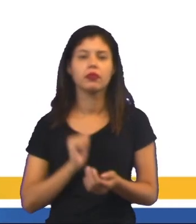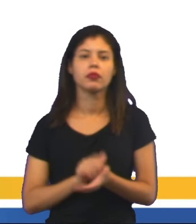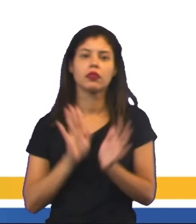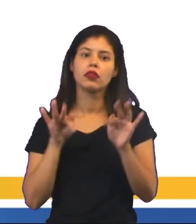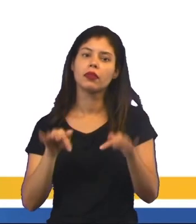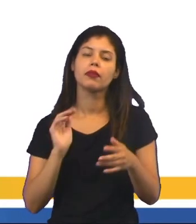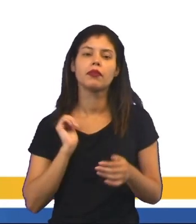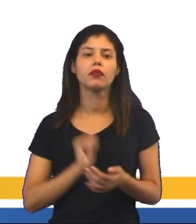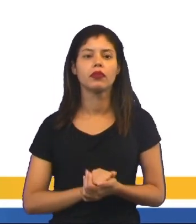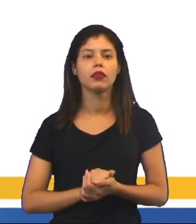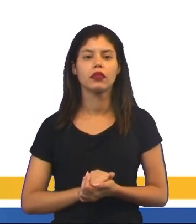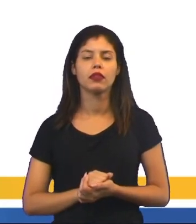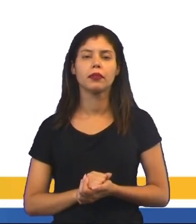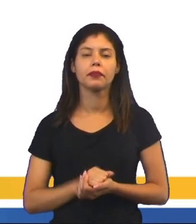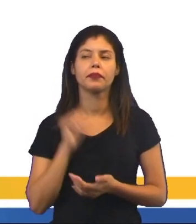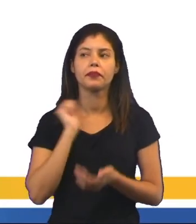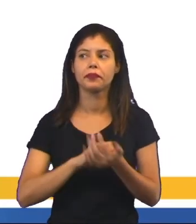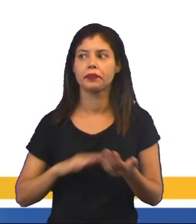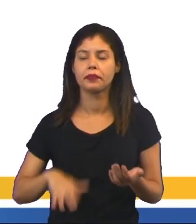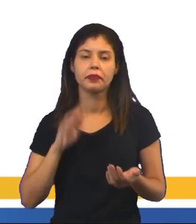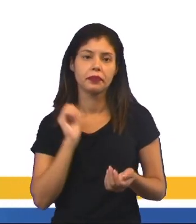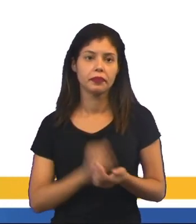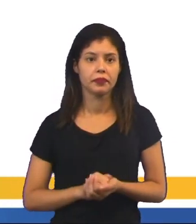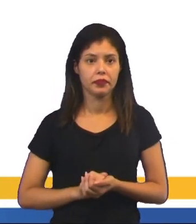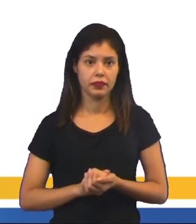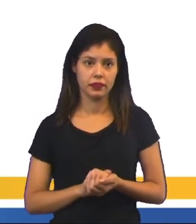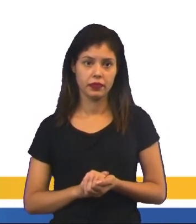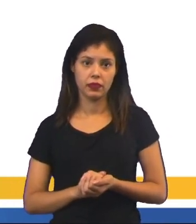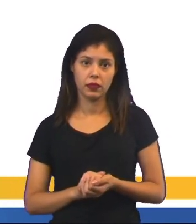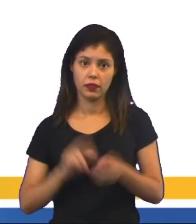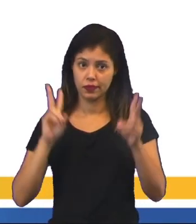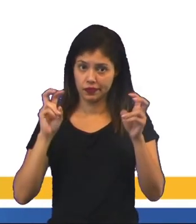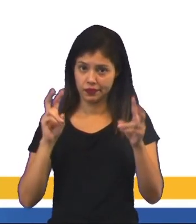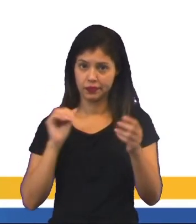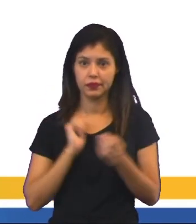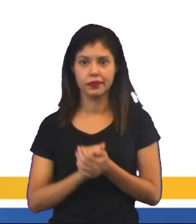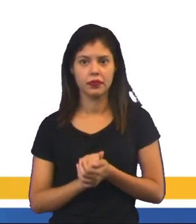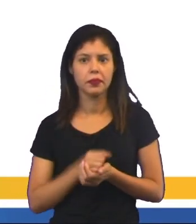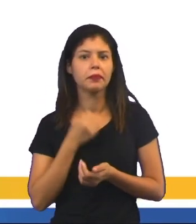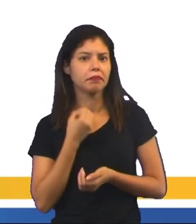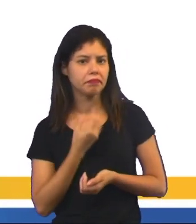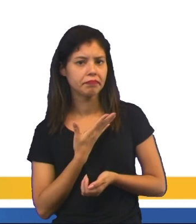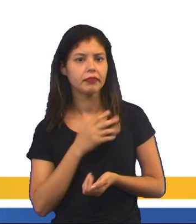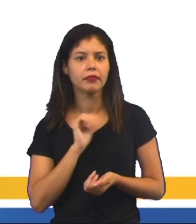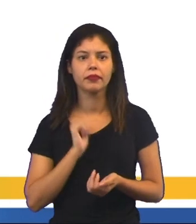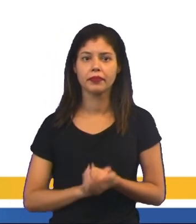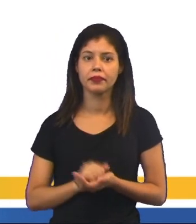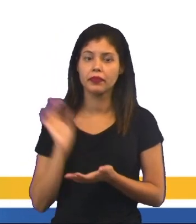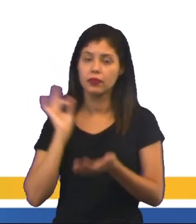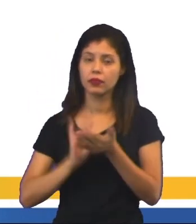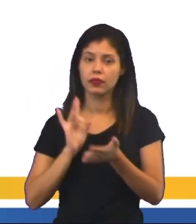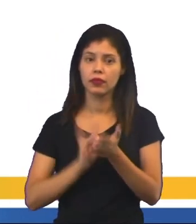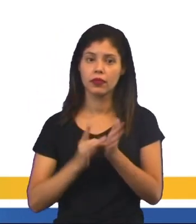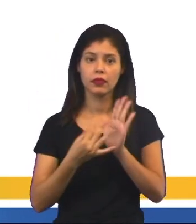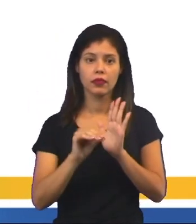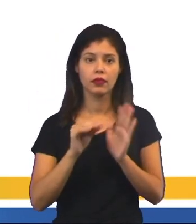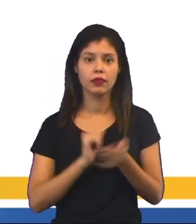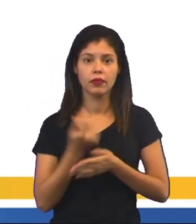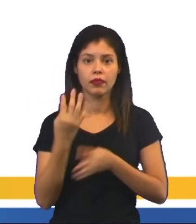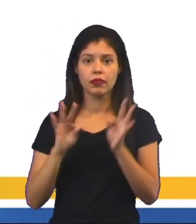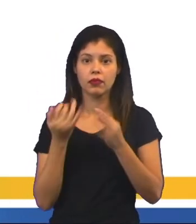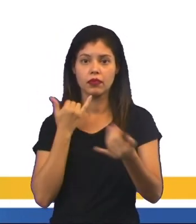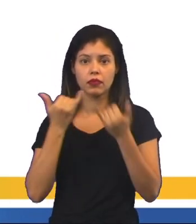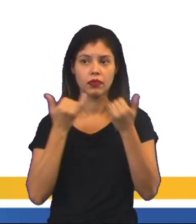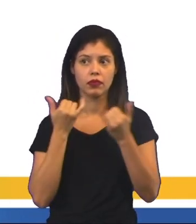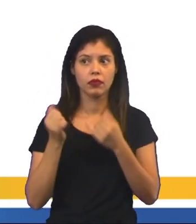finalizamos com o nosso existando, puxando um assunto também bem sofisticado. A realidade virtual é uma